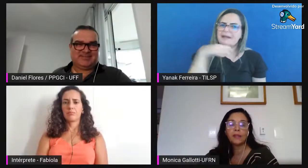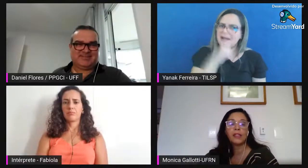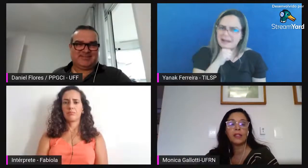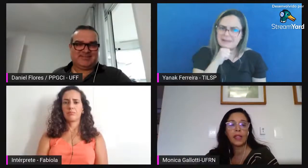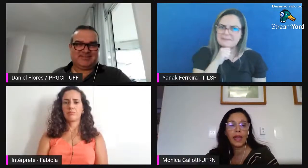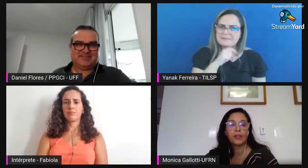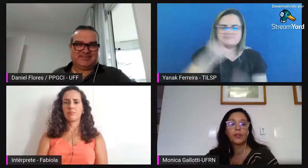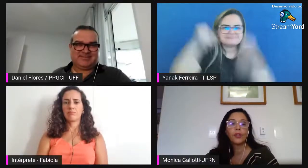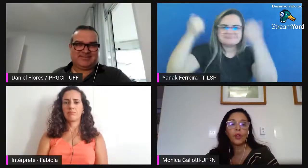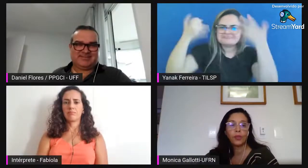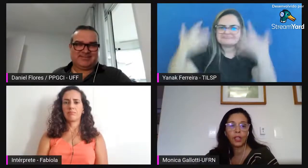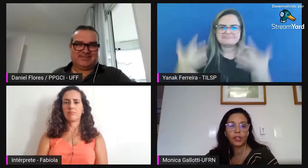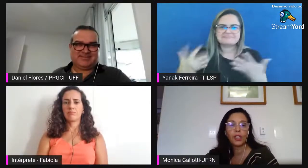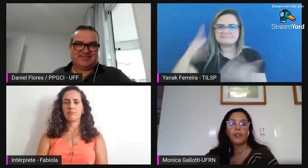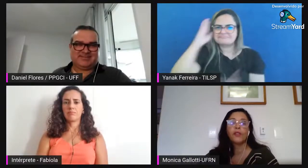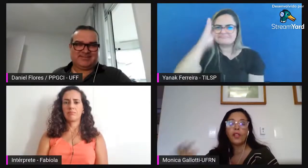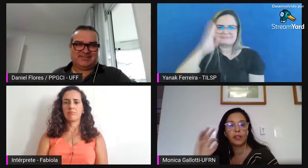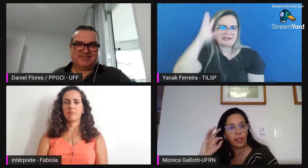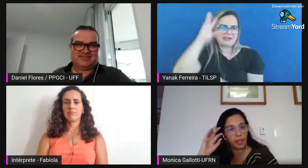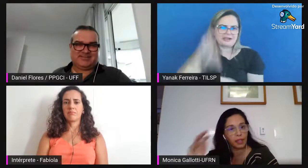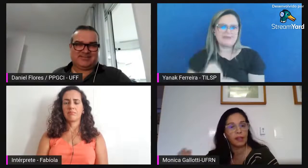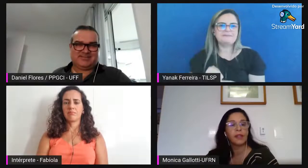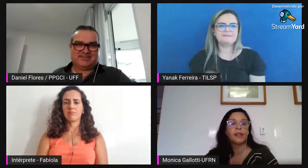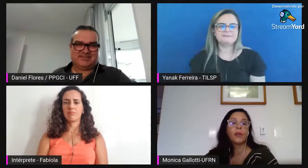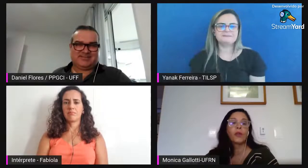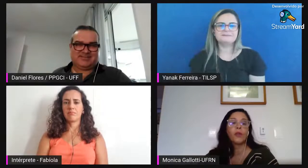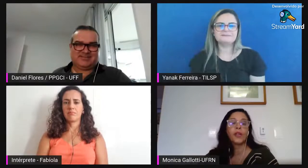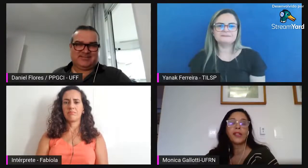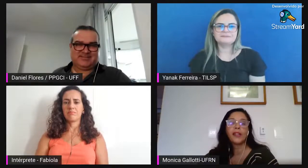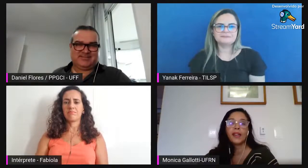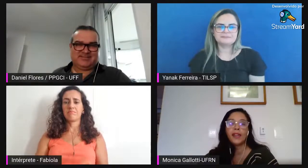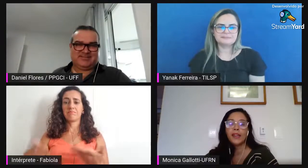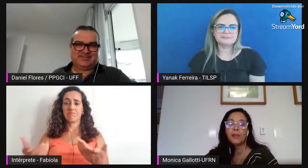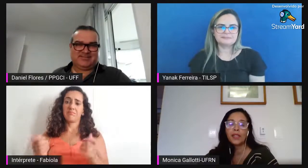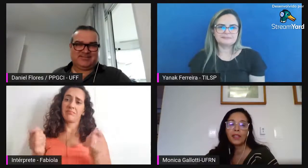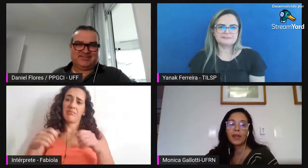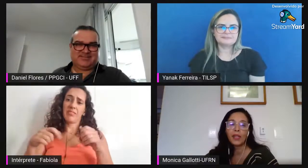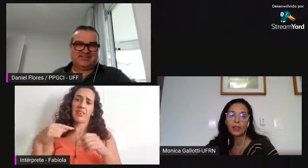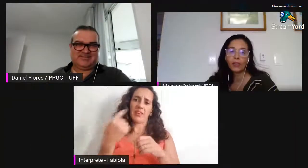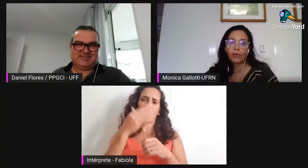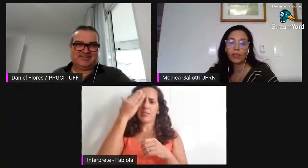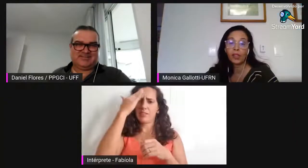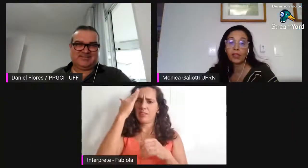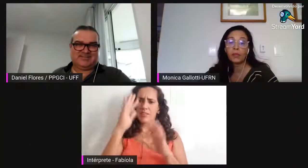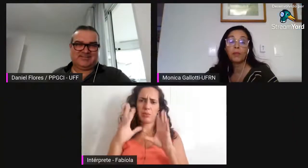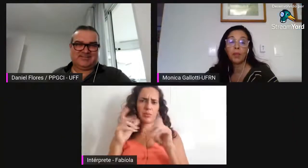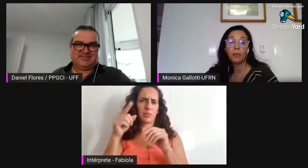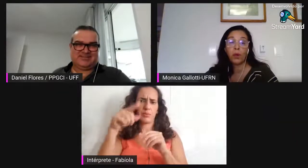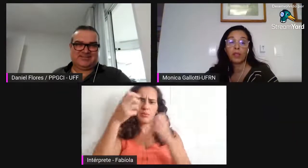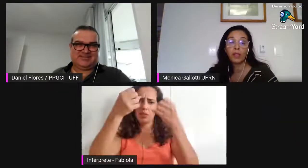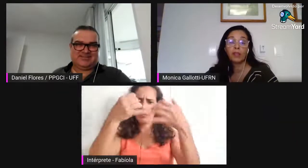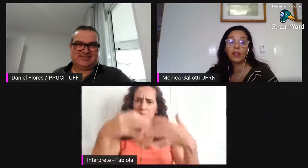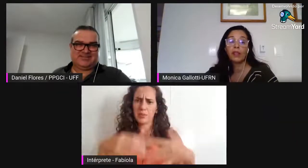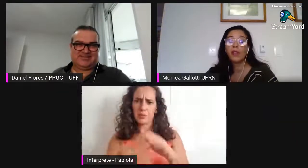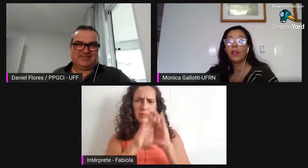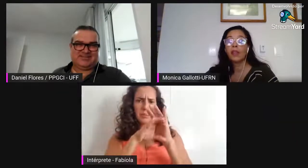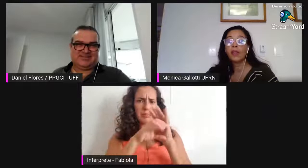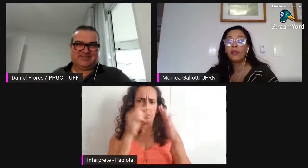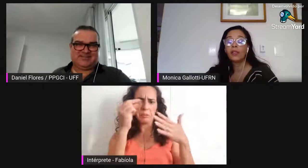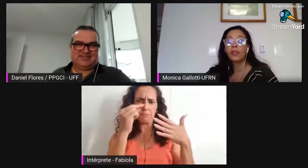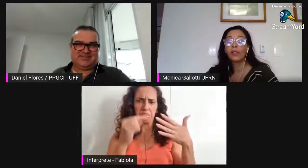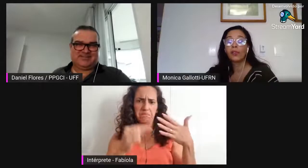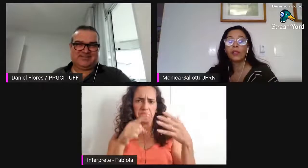assim sintético e objetivo e dá para compreender aí imediatamente esses conceitos importantes que